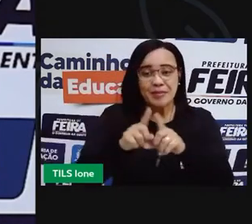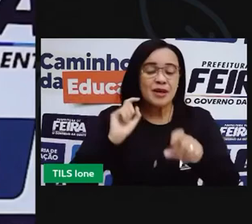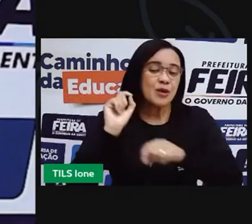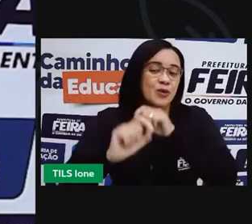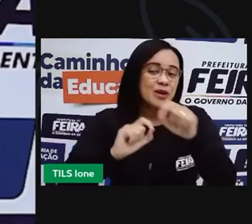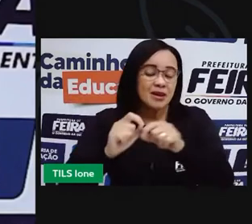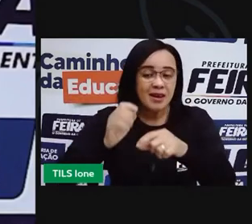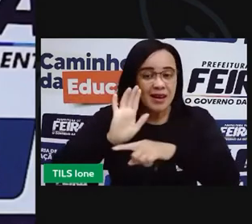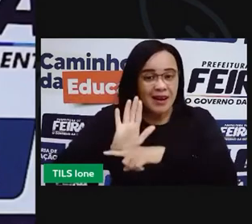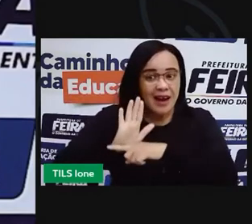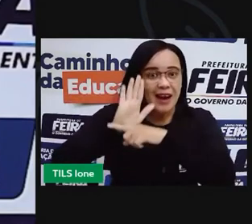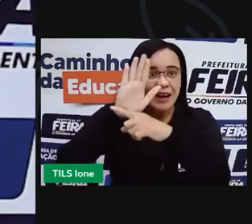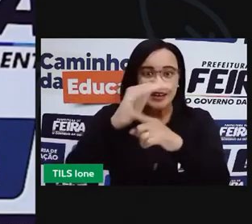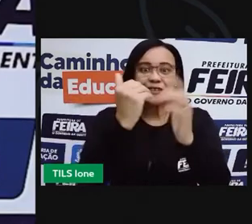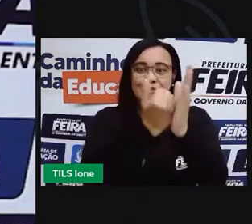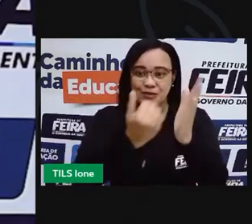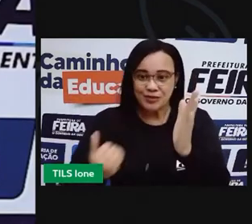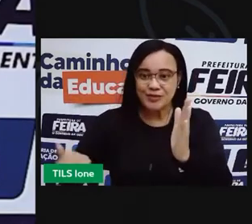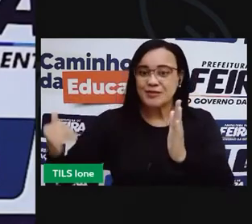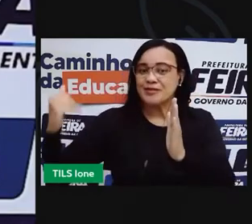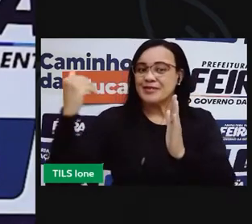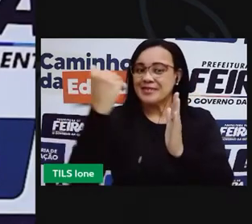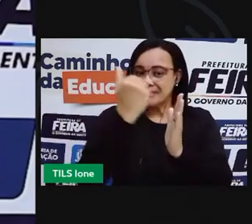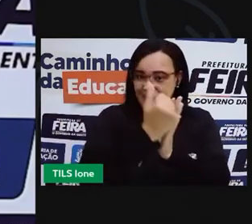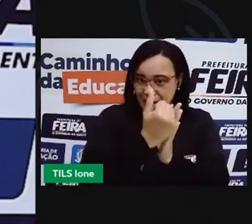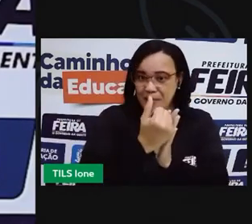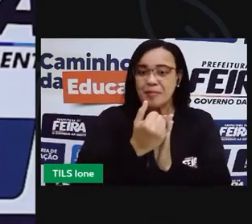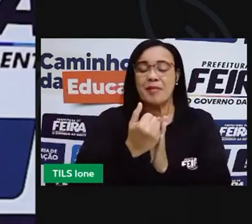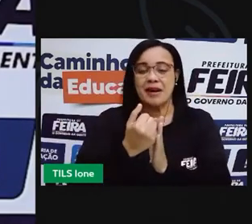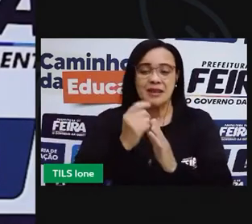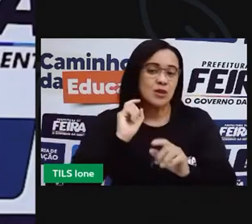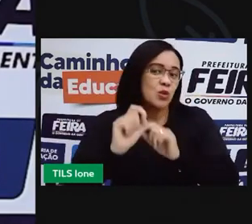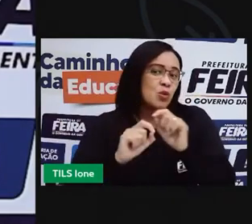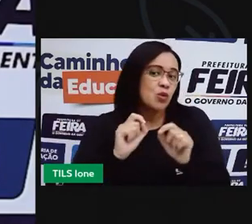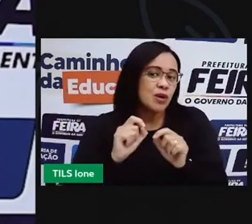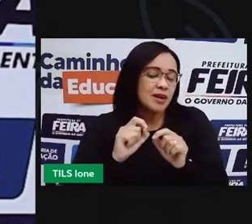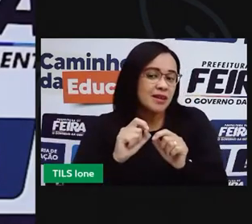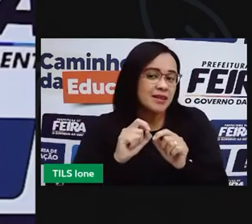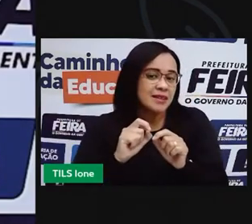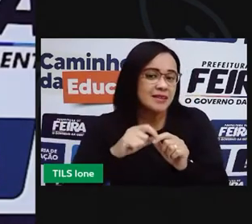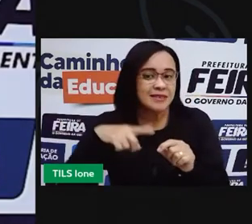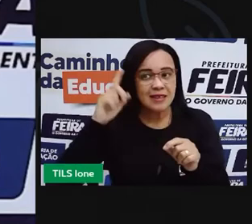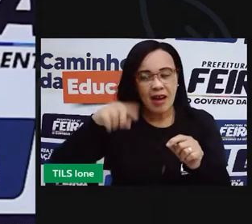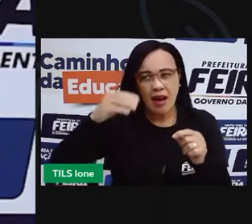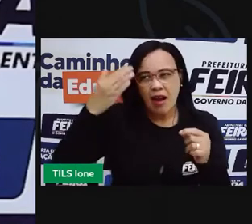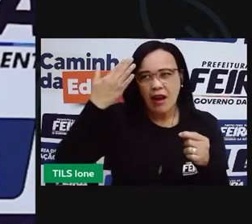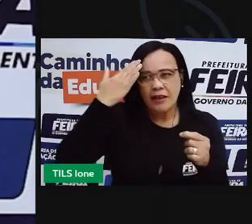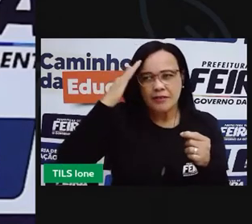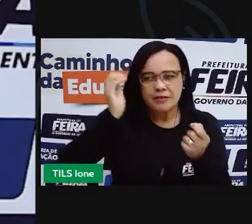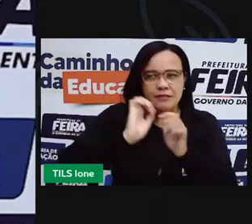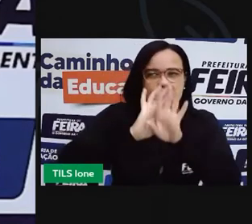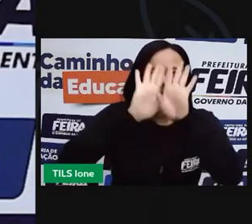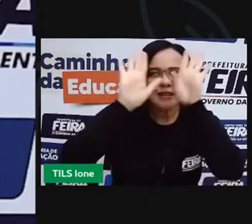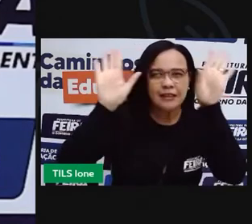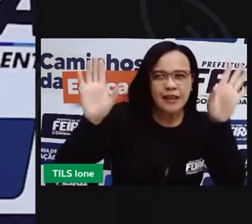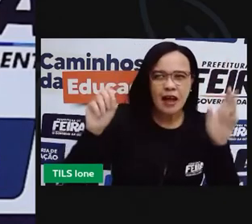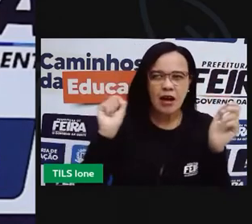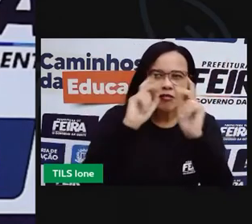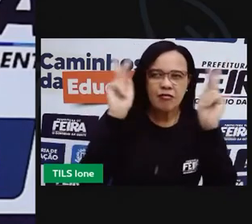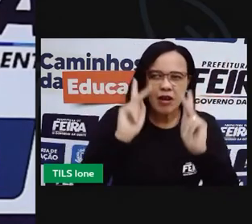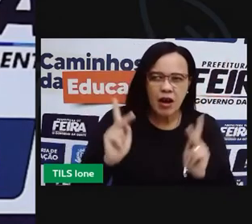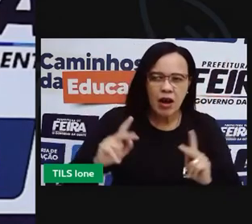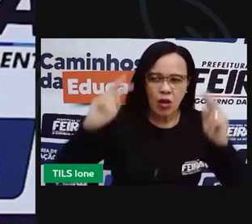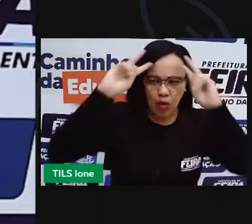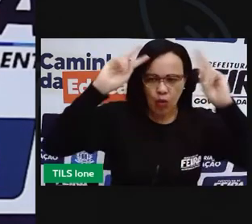desses crianças em relação com a capacidade de refletir sobre os valores humanos, sobre os valores